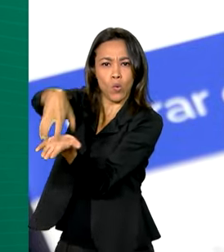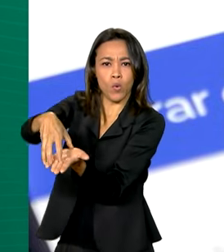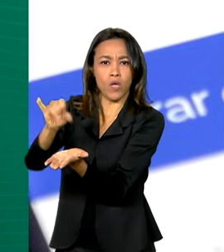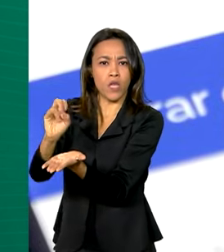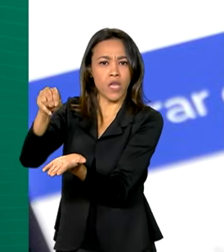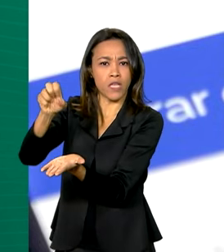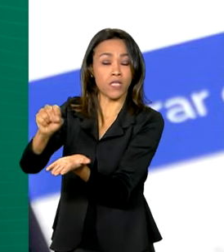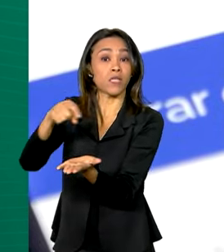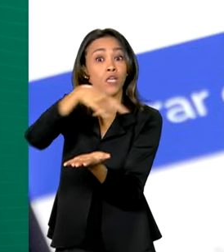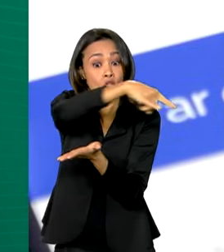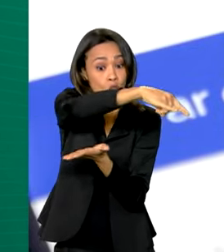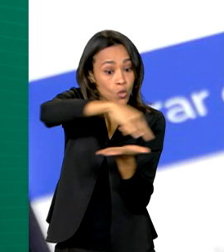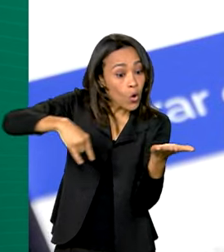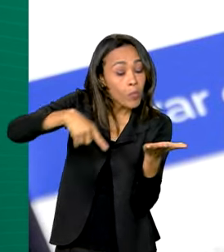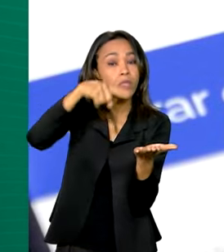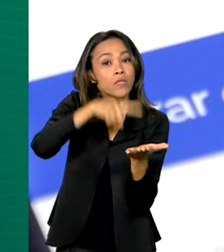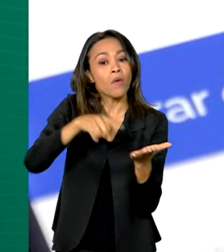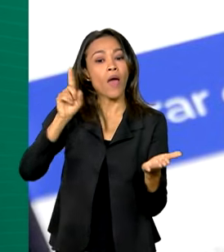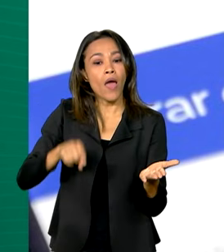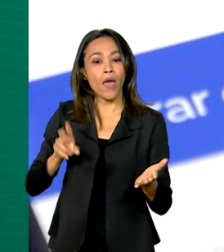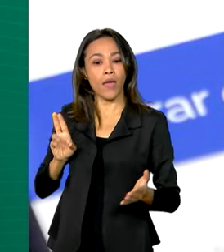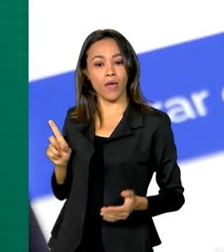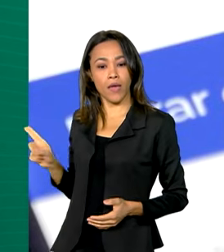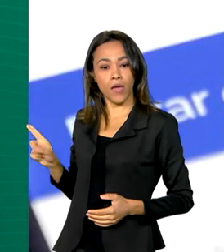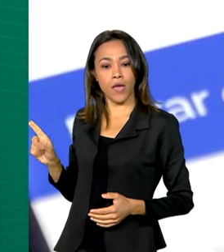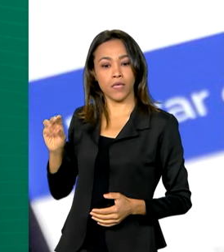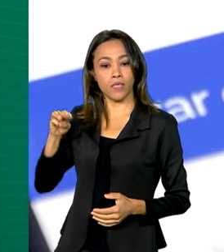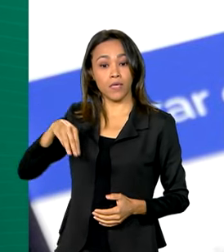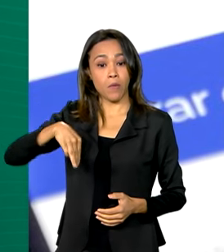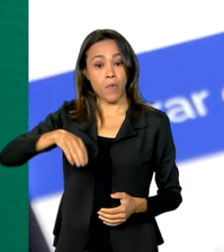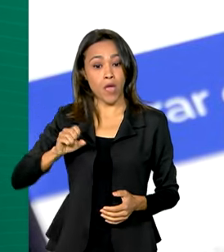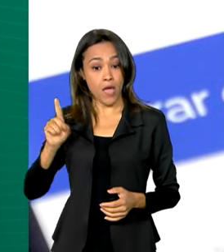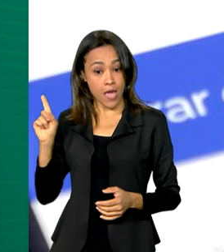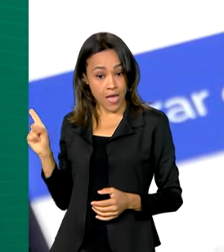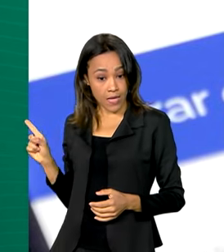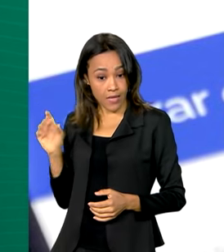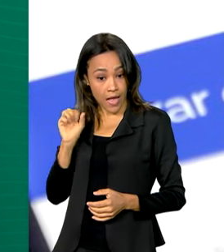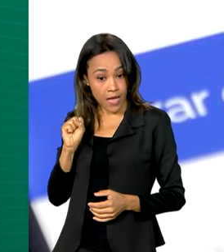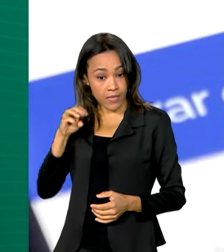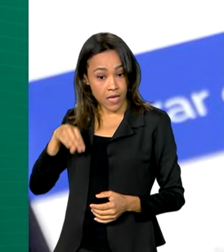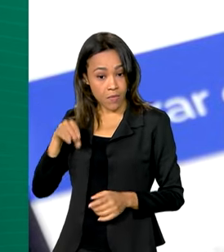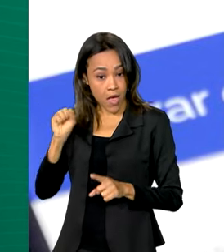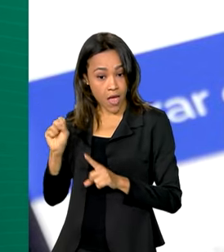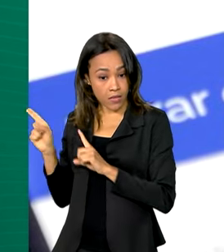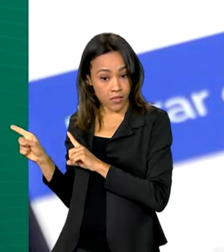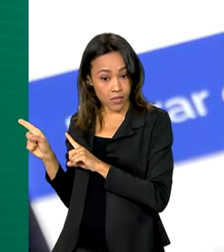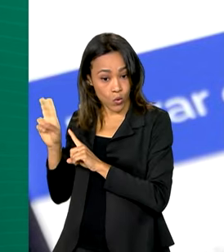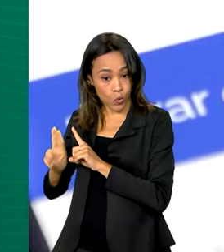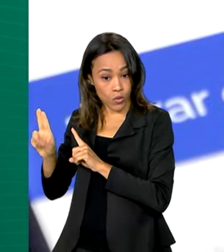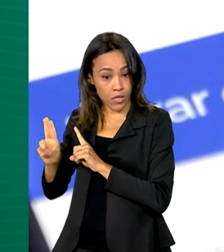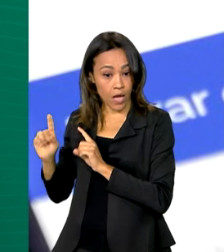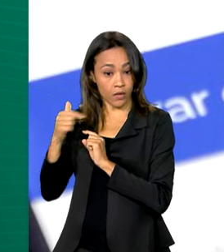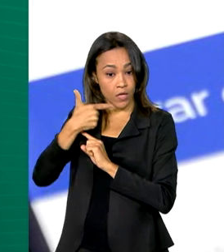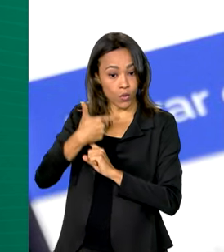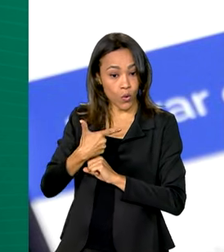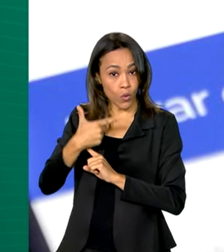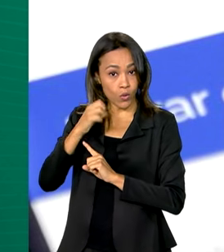documentos é o Meu INSS. Já o número de SMS usado pelo órgão é o